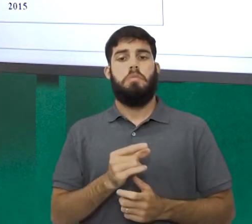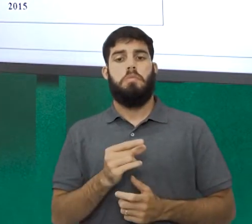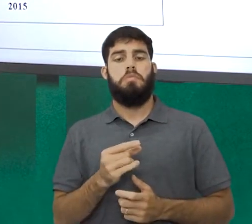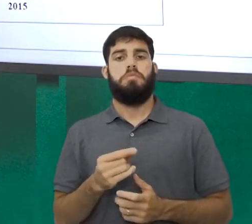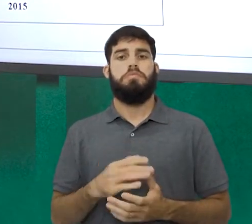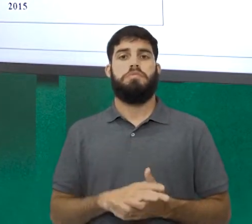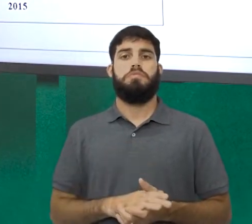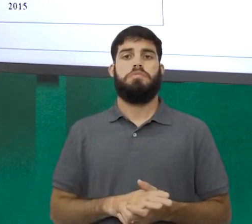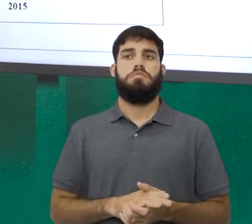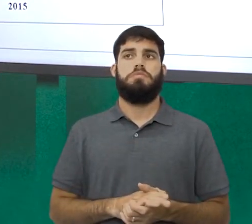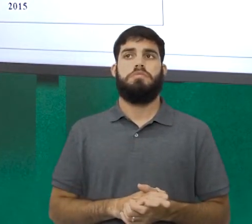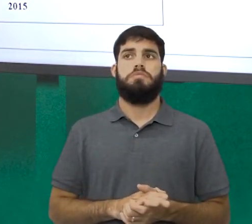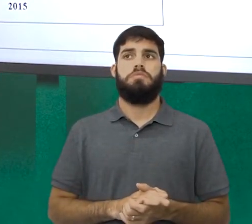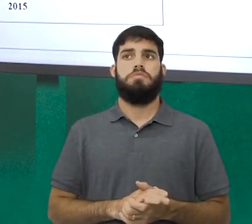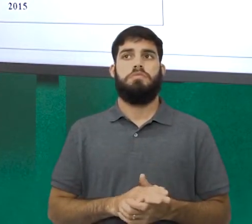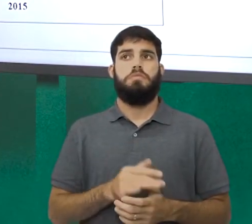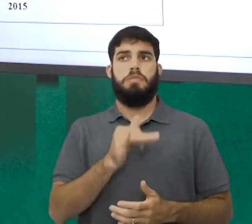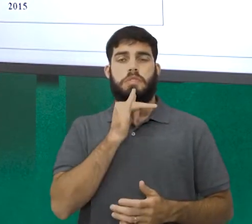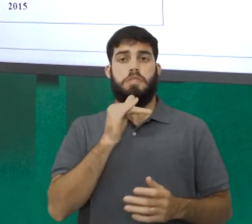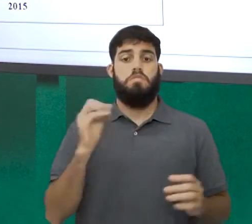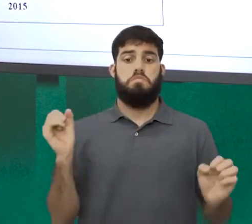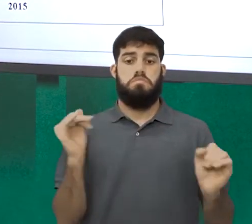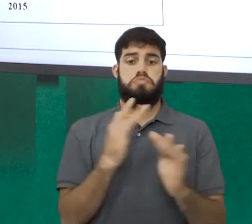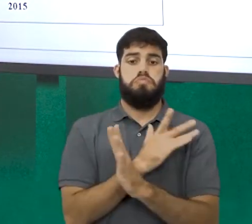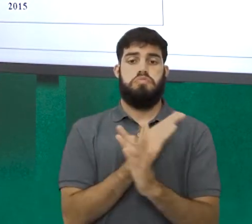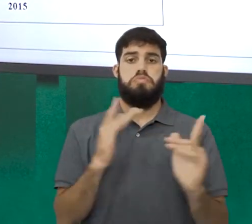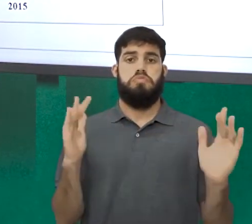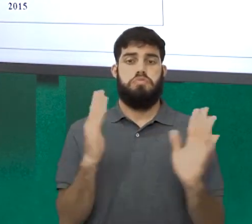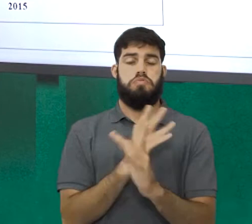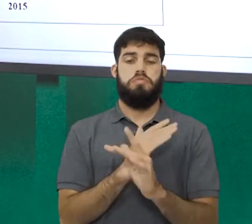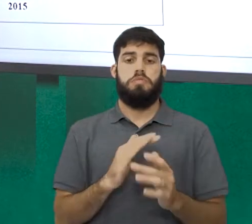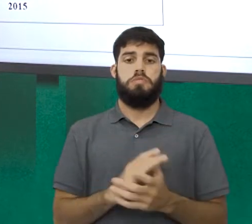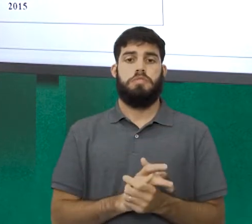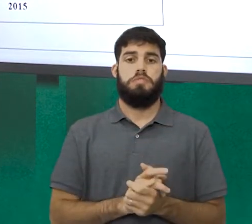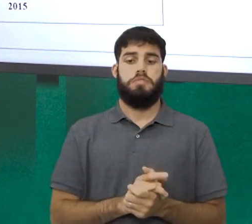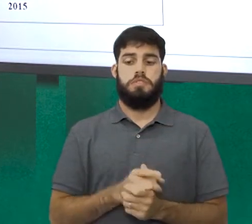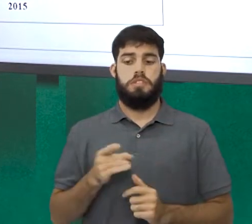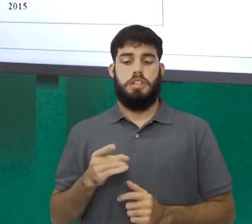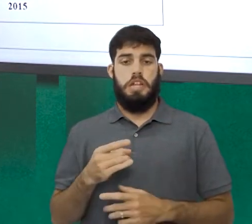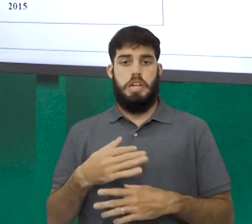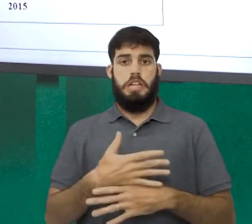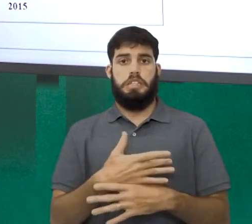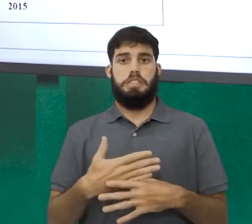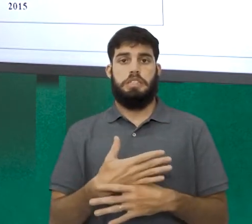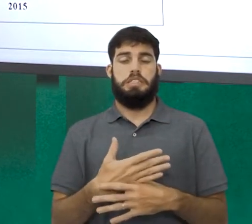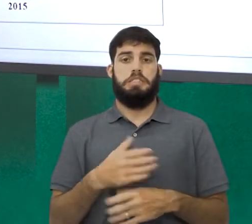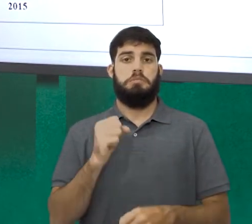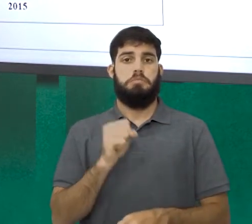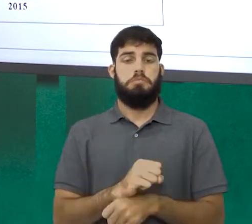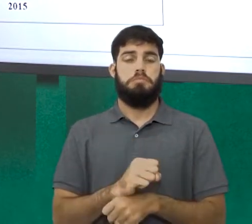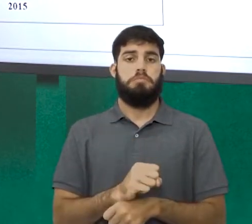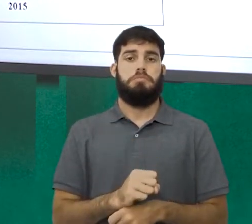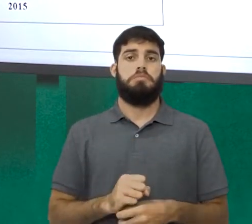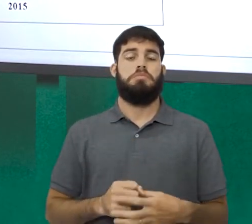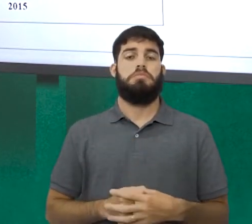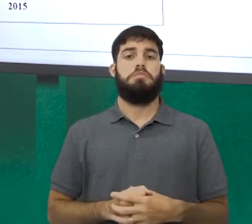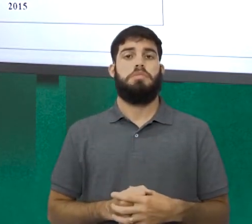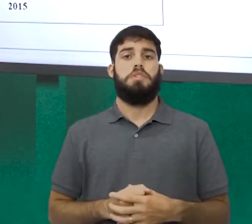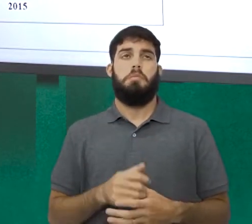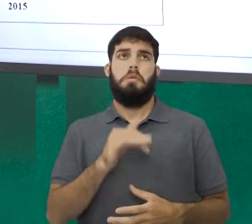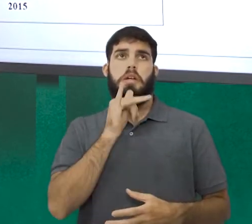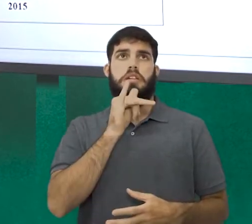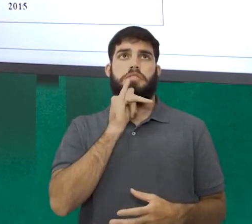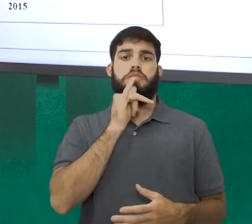nos sugere. O fluxo, a intensidade, a ideia de que a cidade esquerda não para. Isso se dizia em relação a Nova